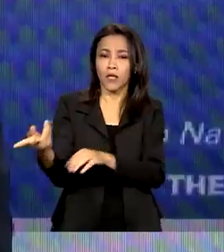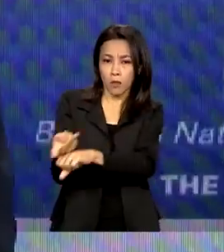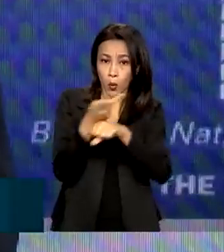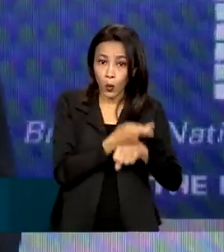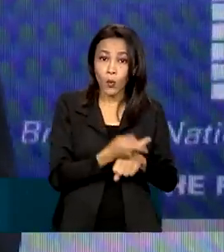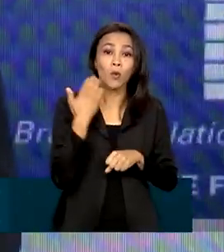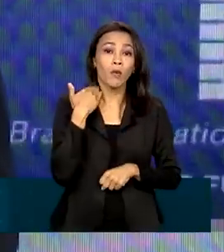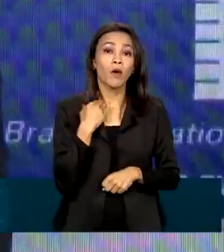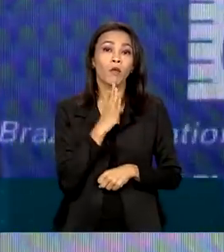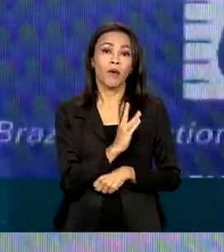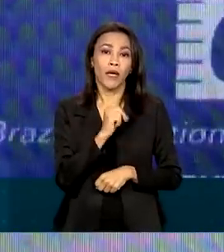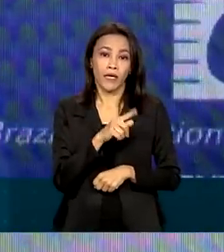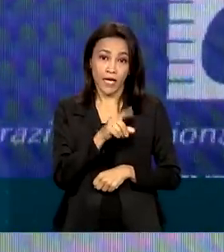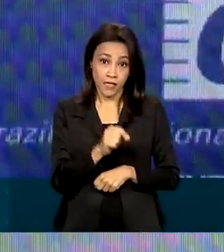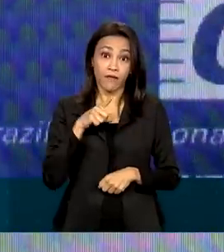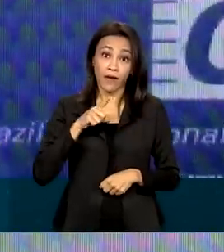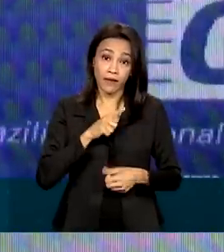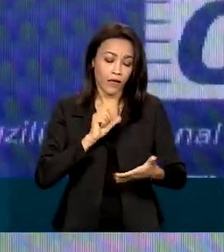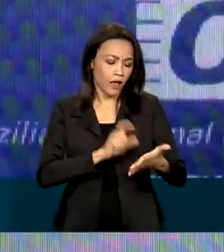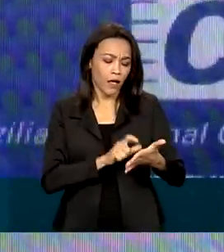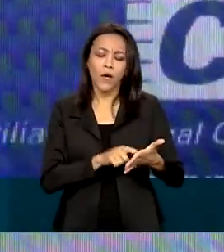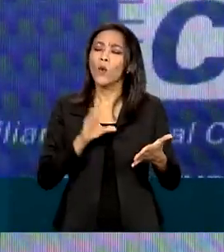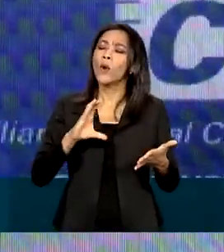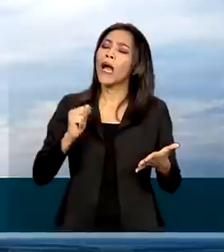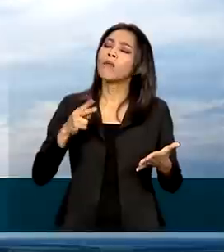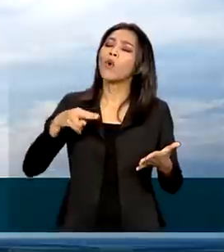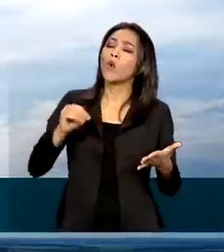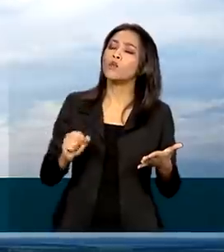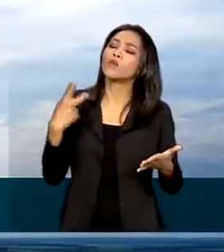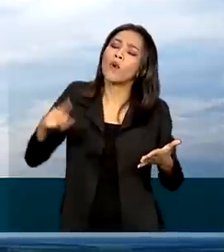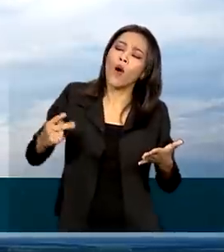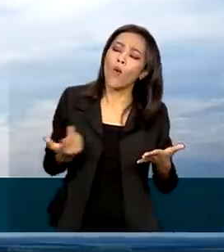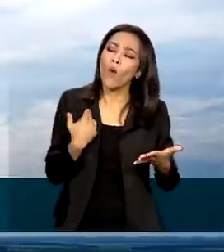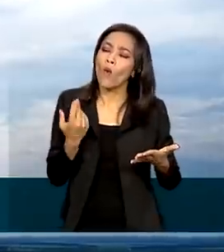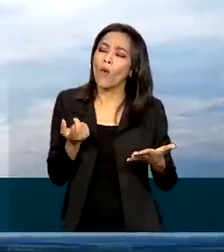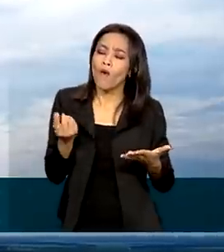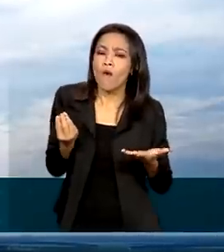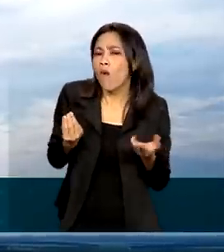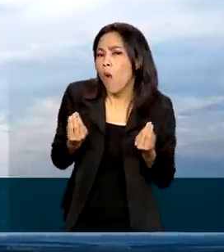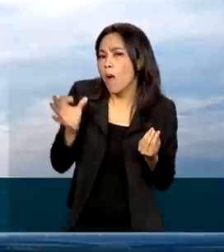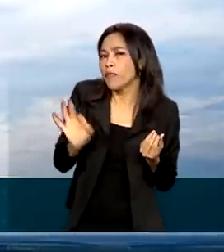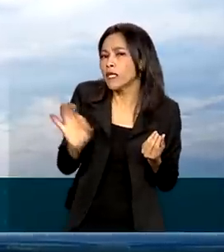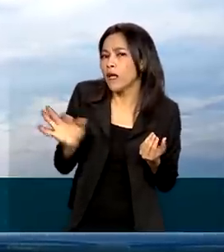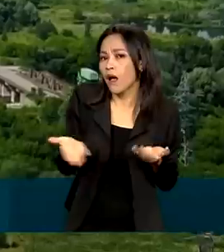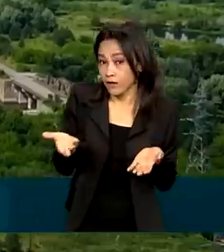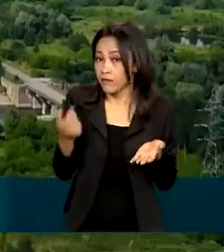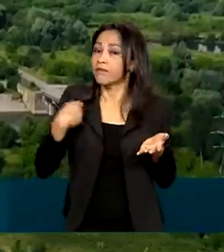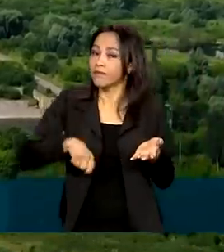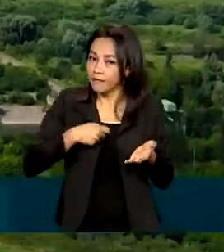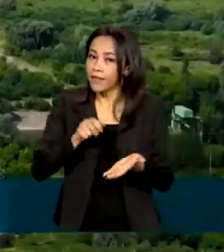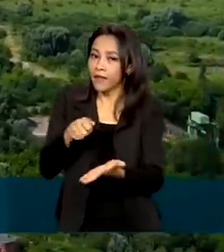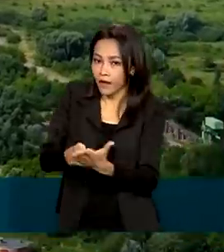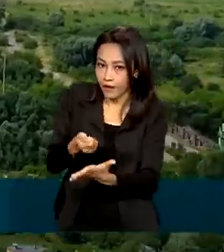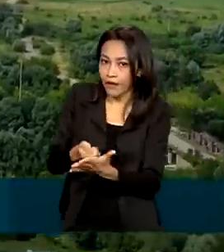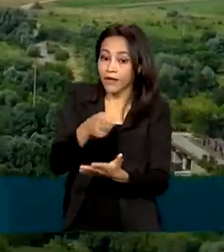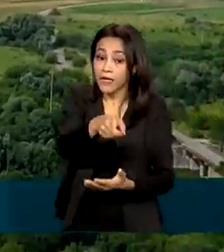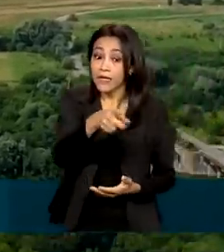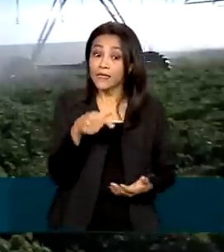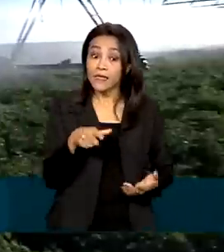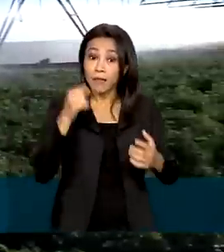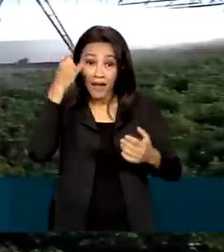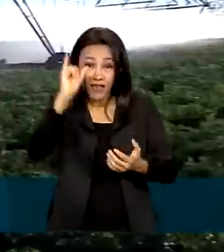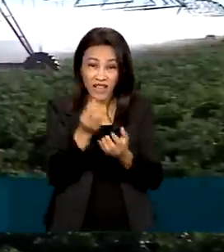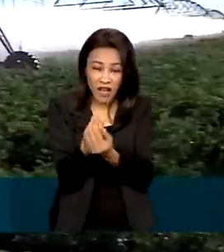contabilidade de carbono embutida por nível de projeto. E se a questão é reduzir as emissões de carbono no ambiente,